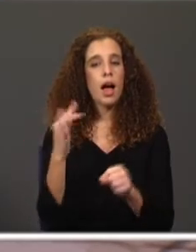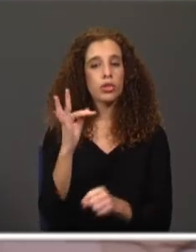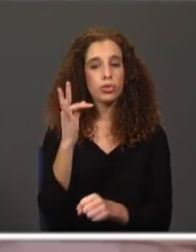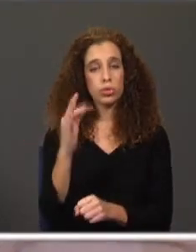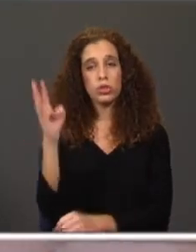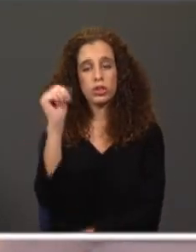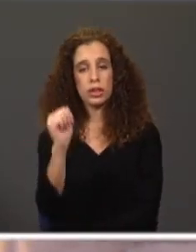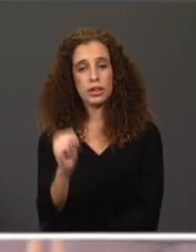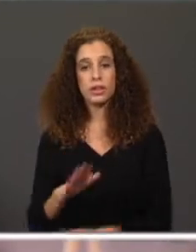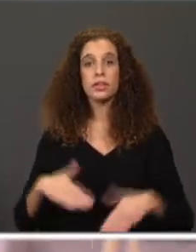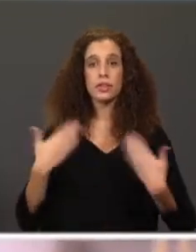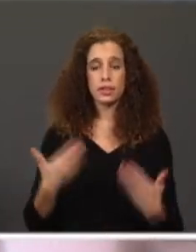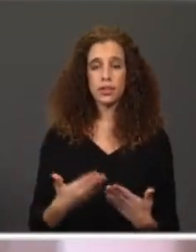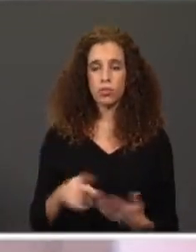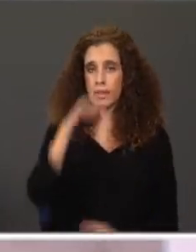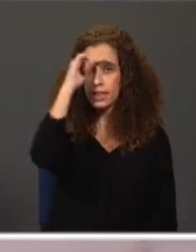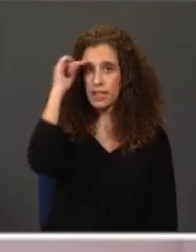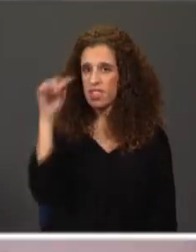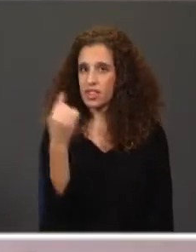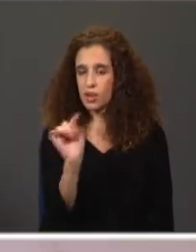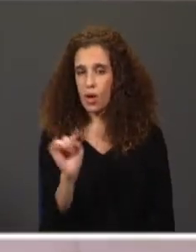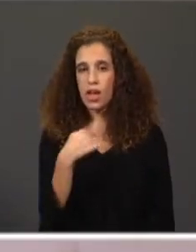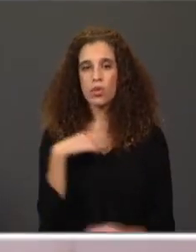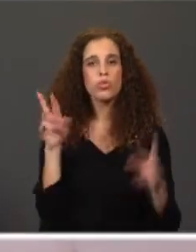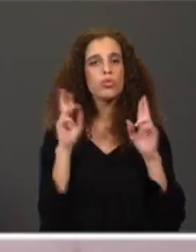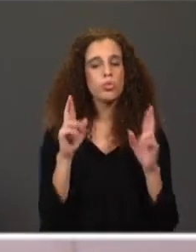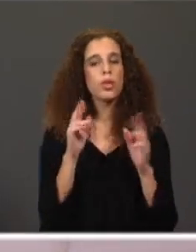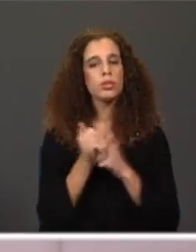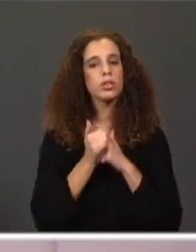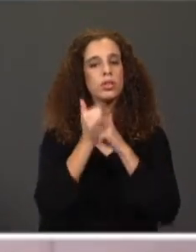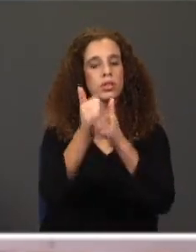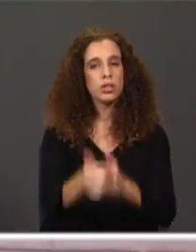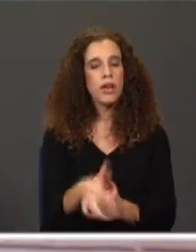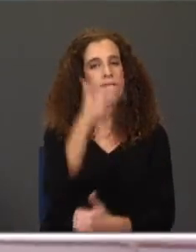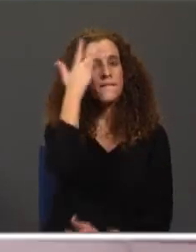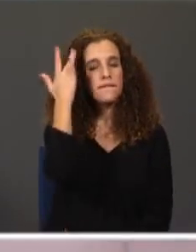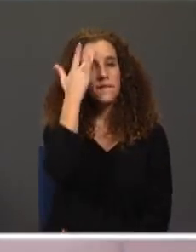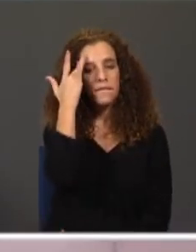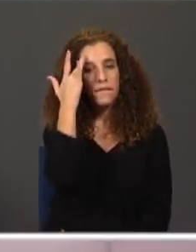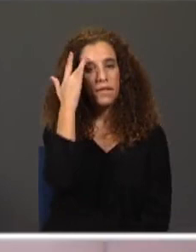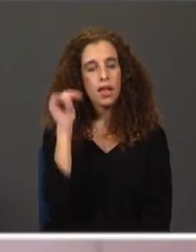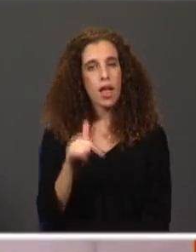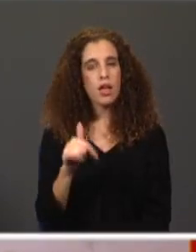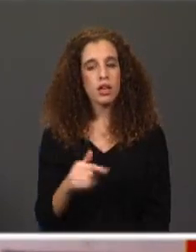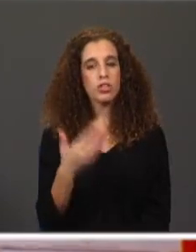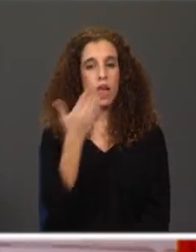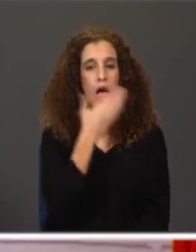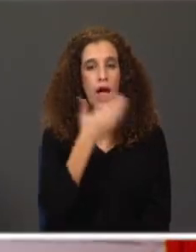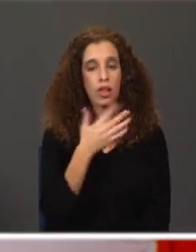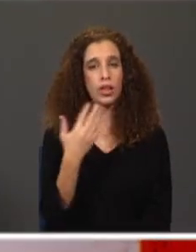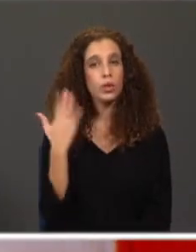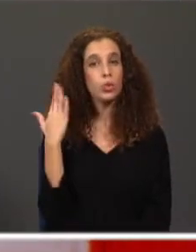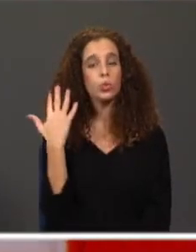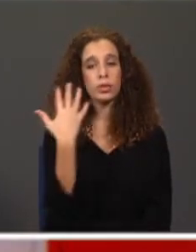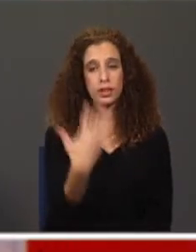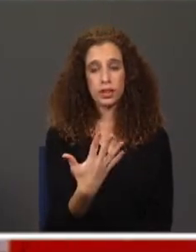Então, não foi difícil, pois não? Eu espero que tenhas acompanhado com facilidade este nosso bloco número 5.